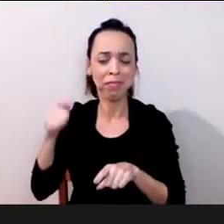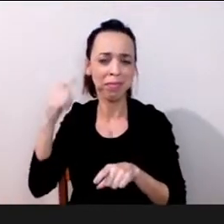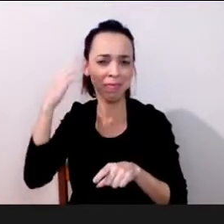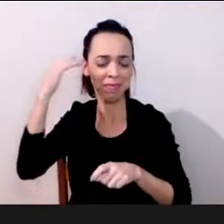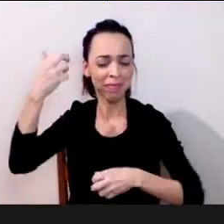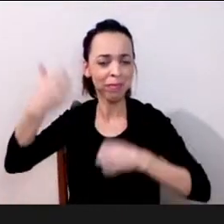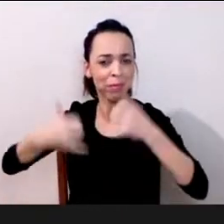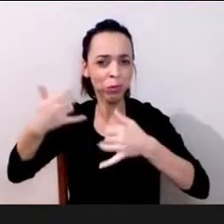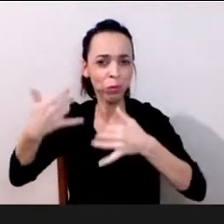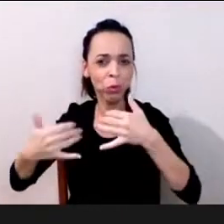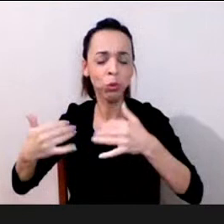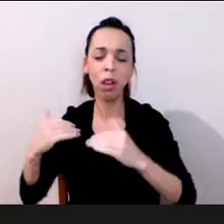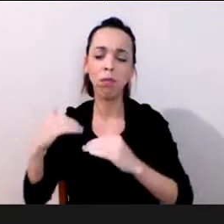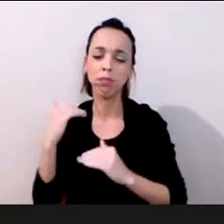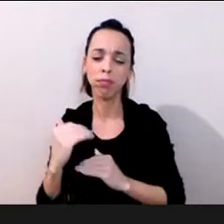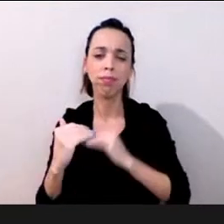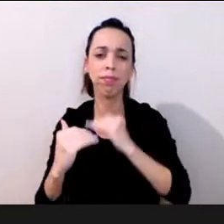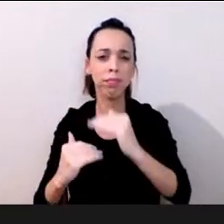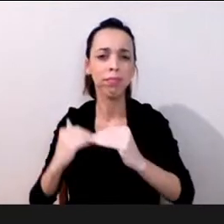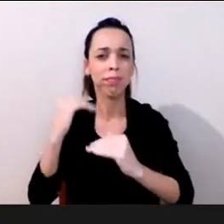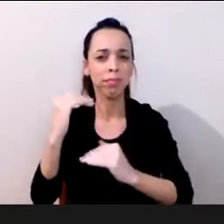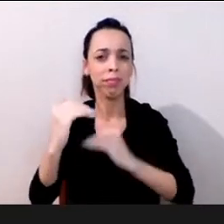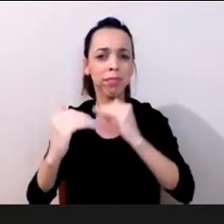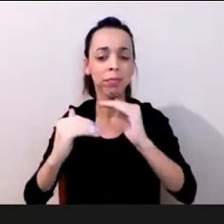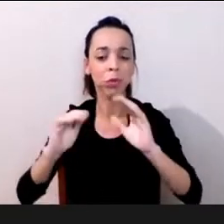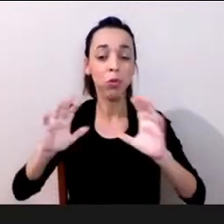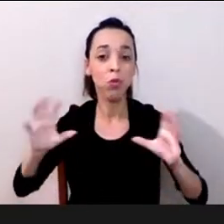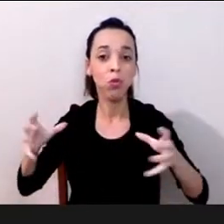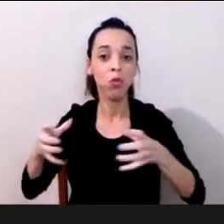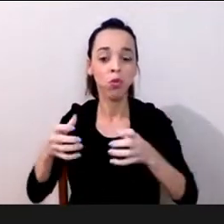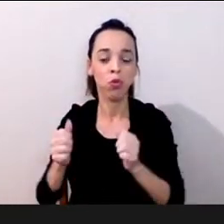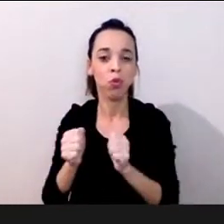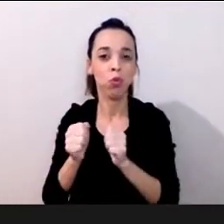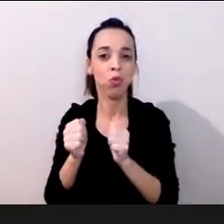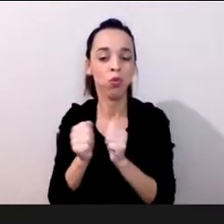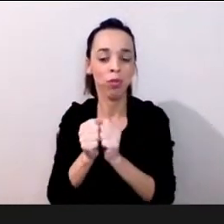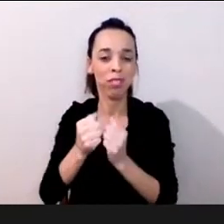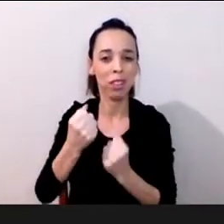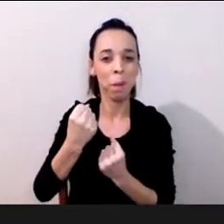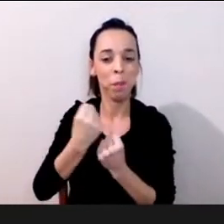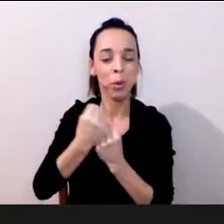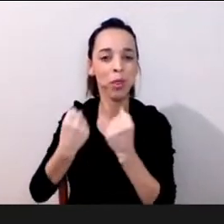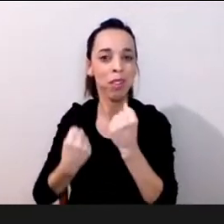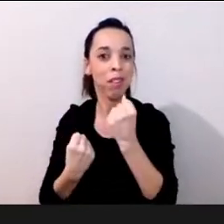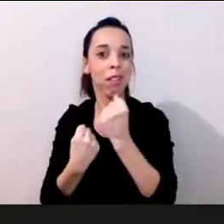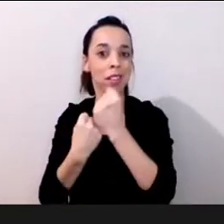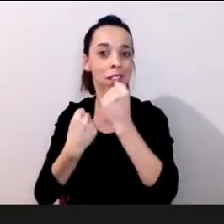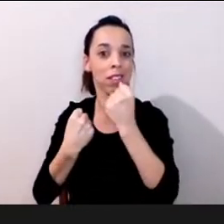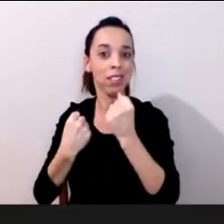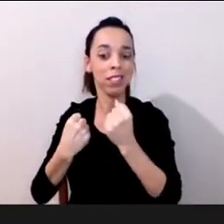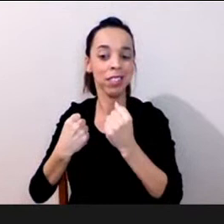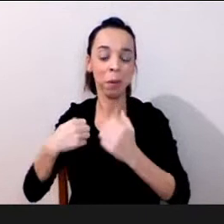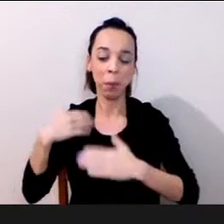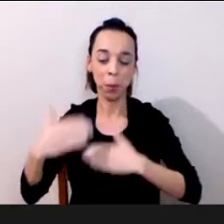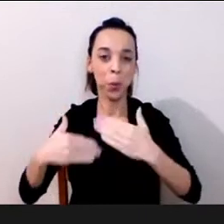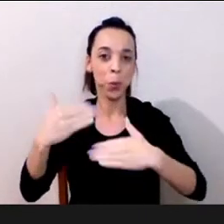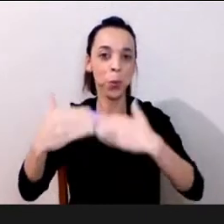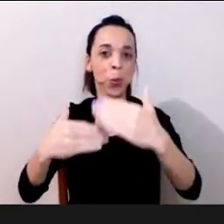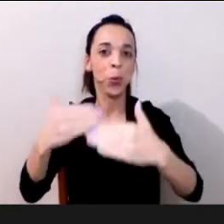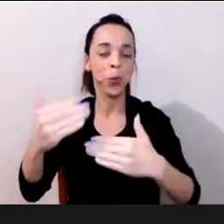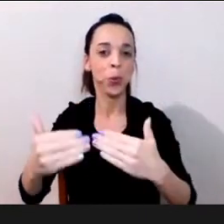coletivo um coletivo que sem uma provisão temporal mas que